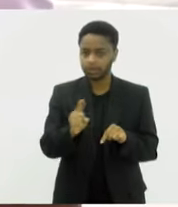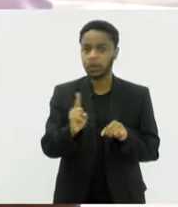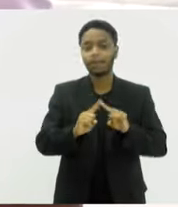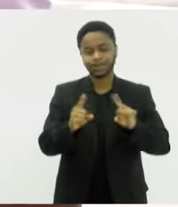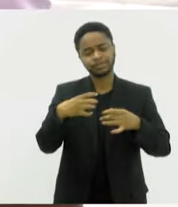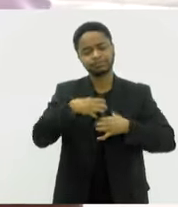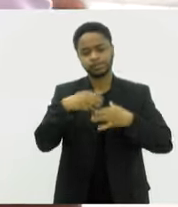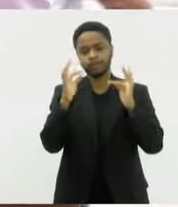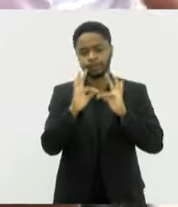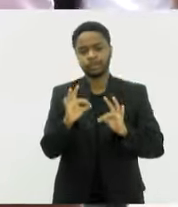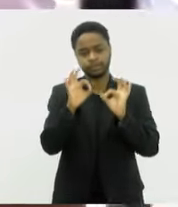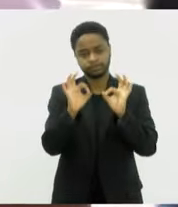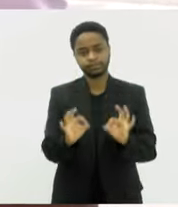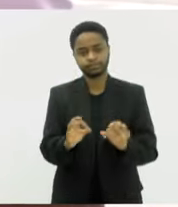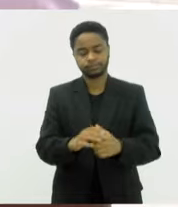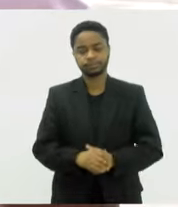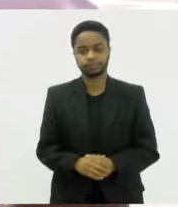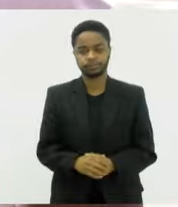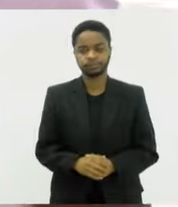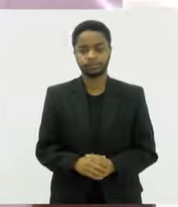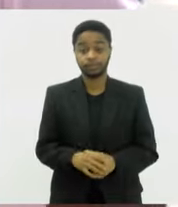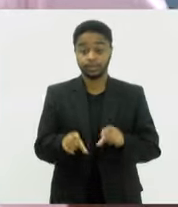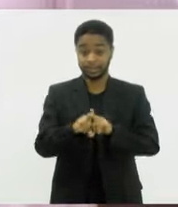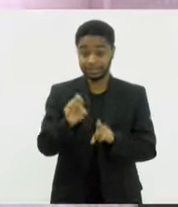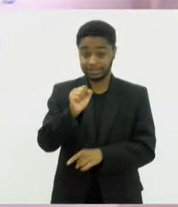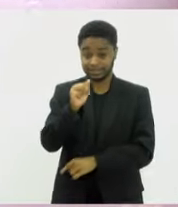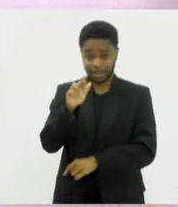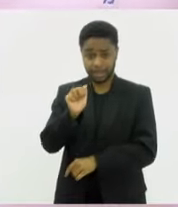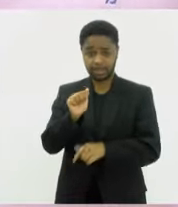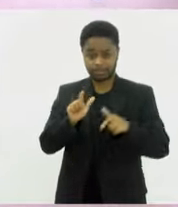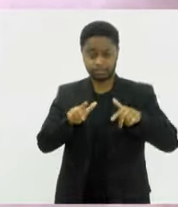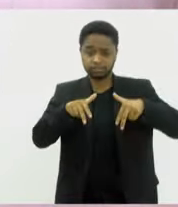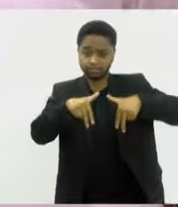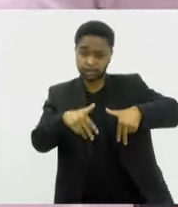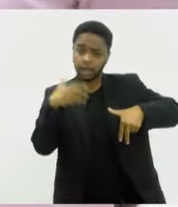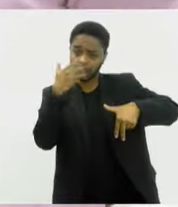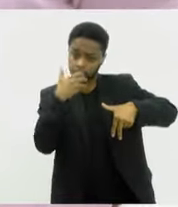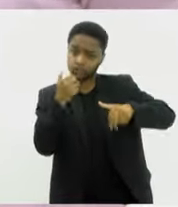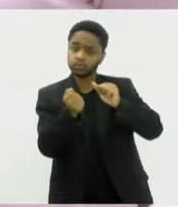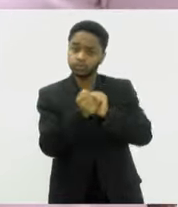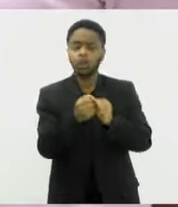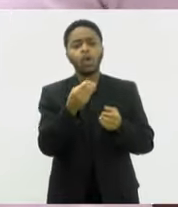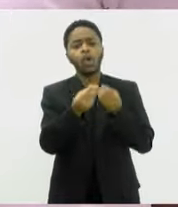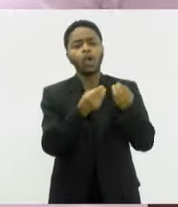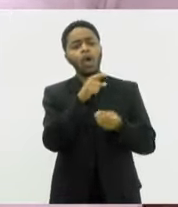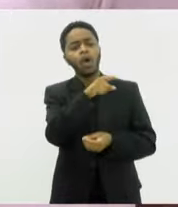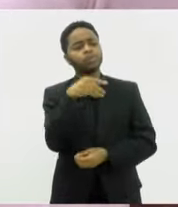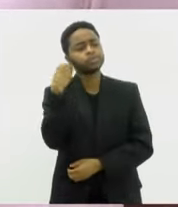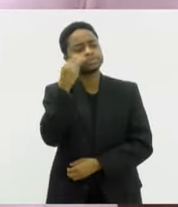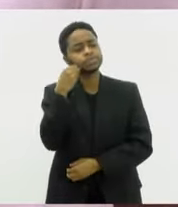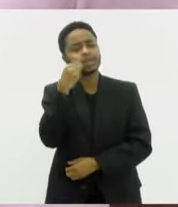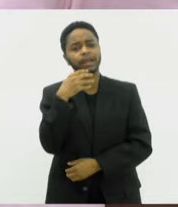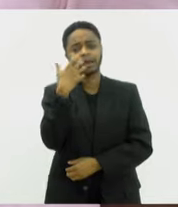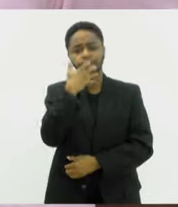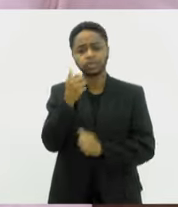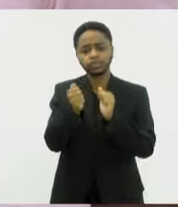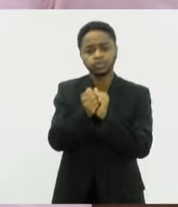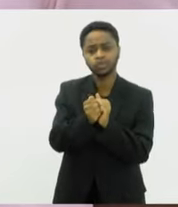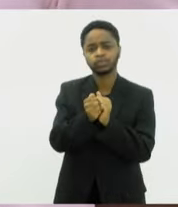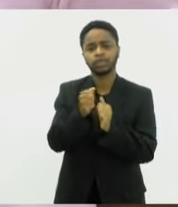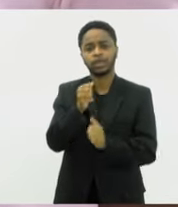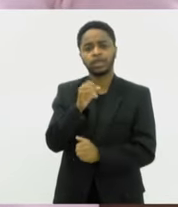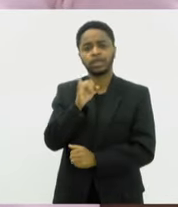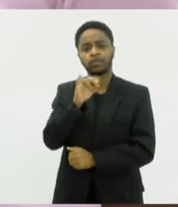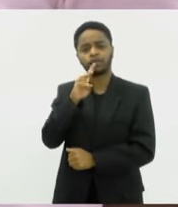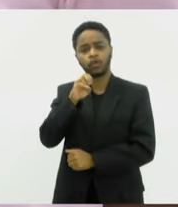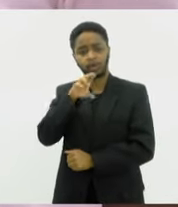feliz, com certeza. E a Sara, ela dividiu os palcos com a Dona Ivone Lara, né? Como era para você dividir os palcos com a grande dama do samba? Ela foi uma